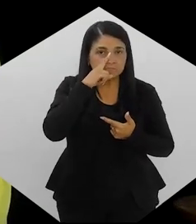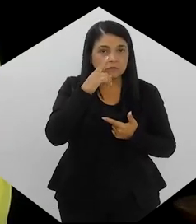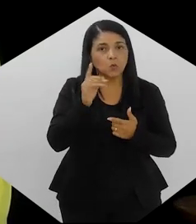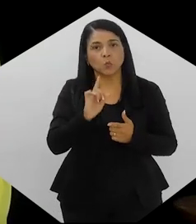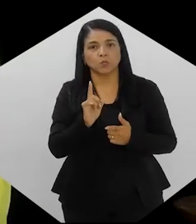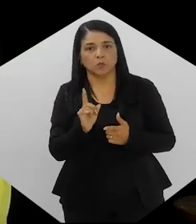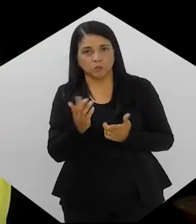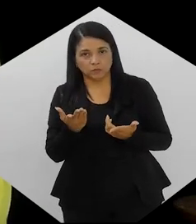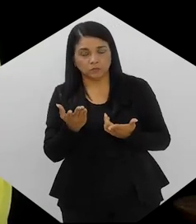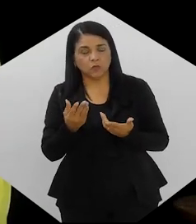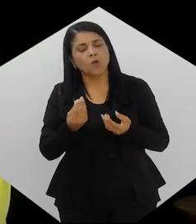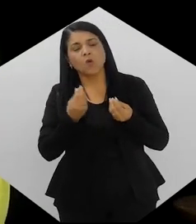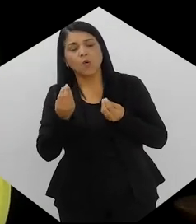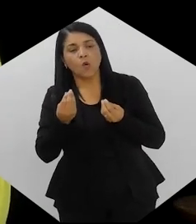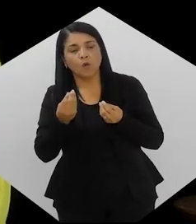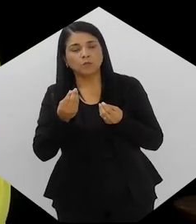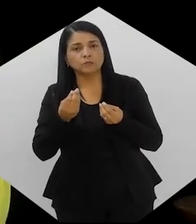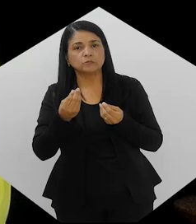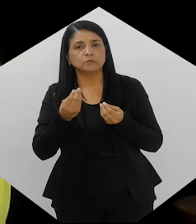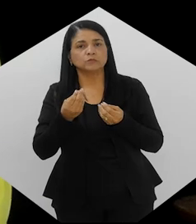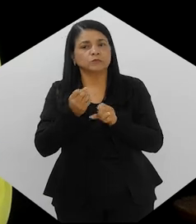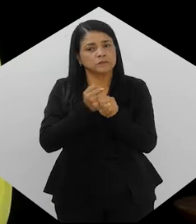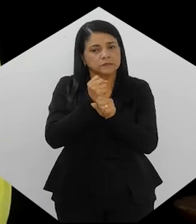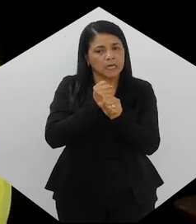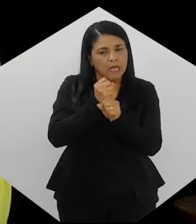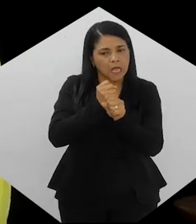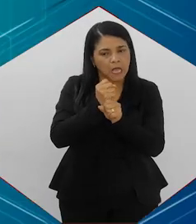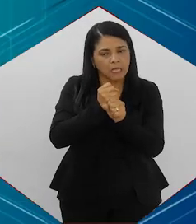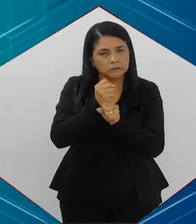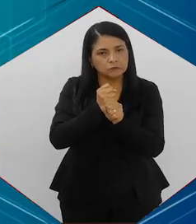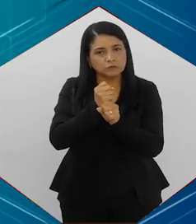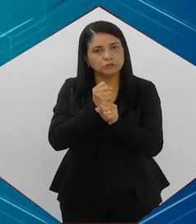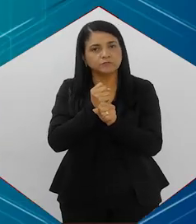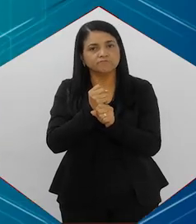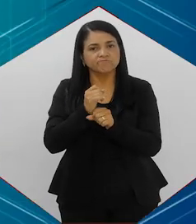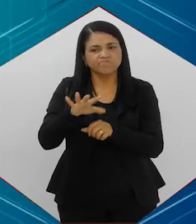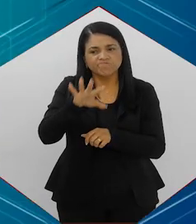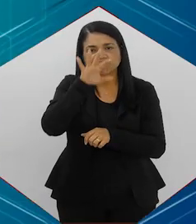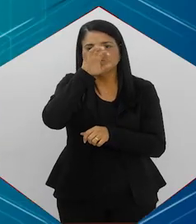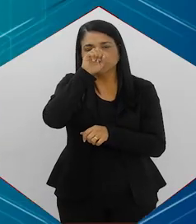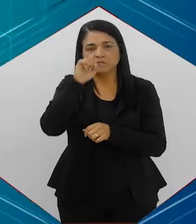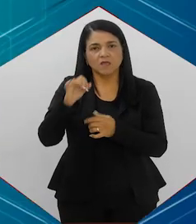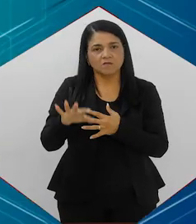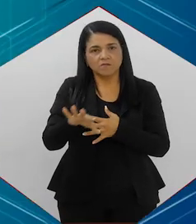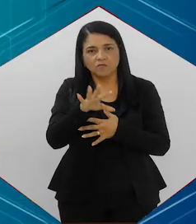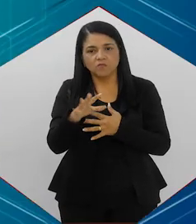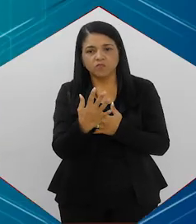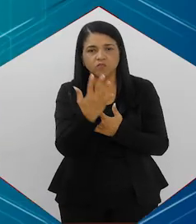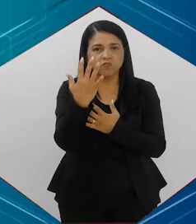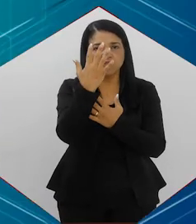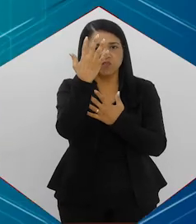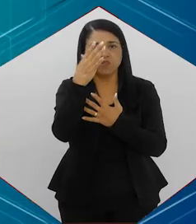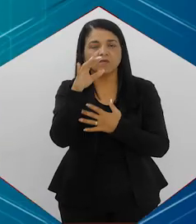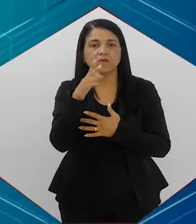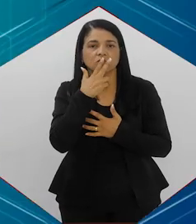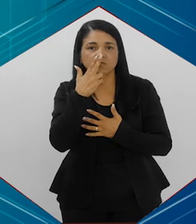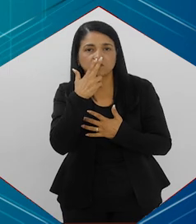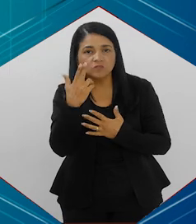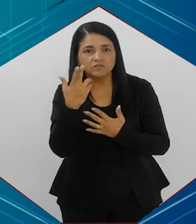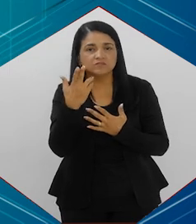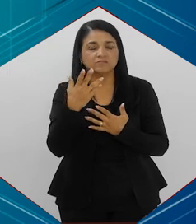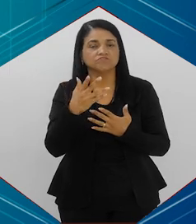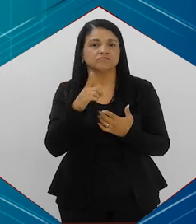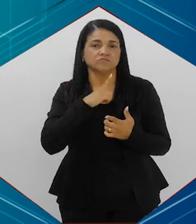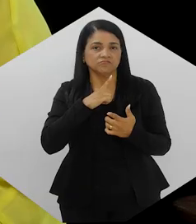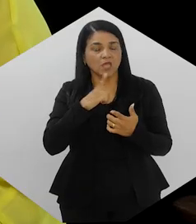Como é que ela precisa estar há algum tempo, há alguns anos exposta a essa poluição? Tem algum nível, alguma medida em relação a